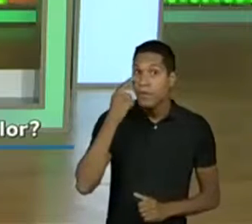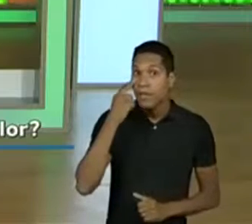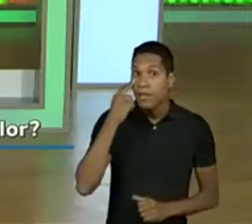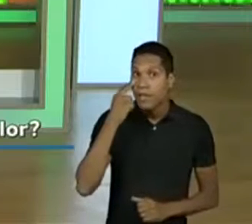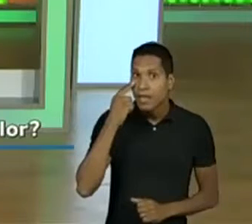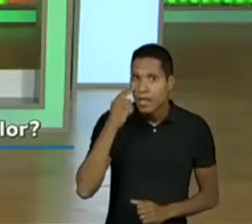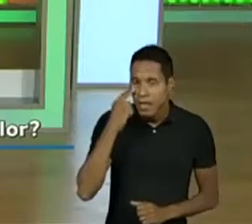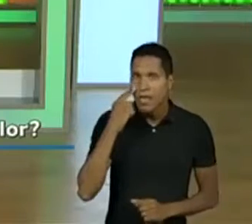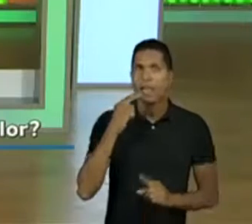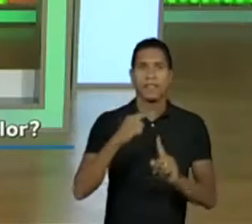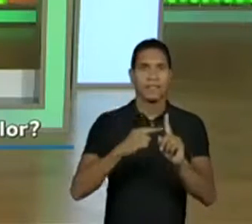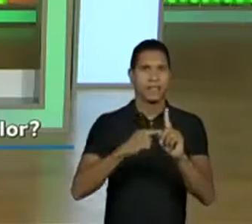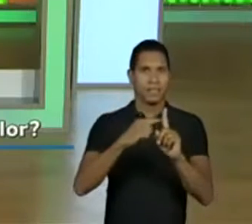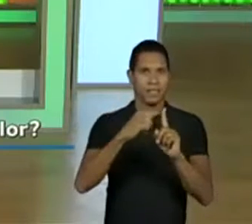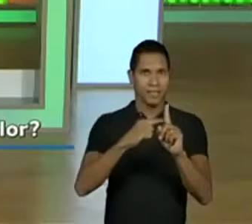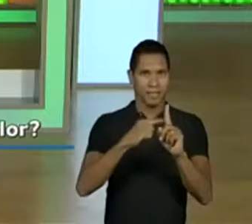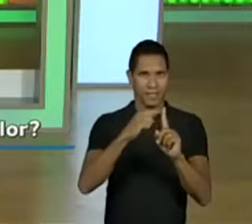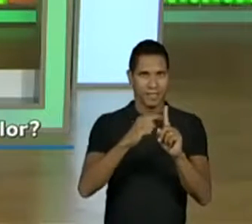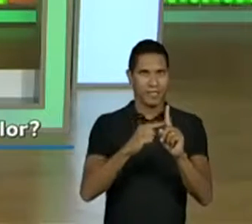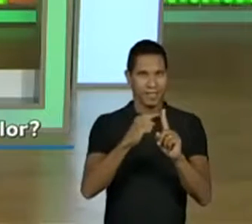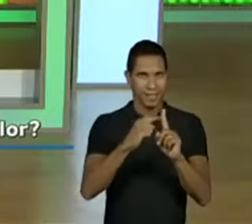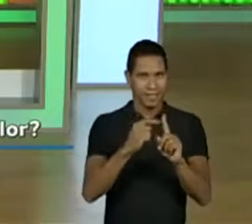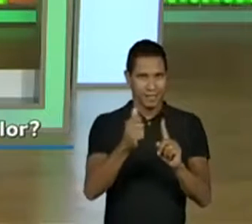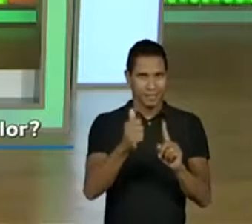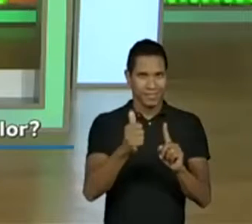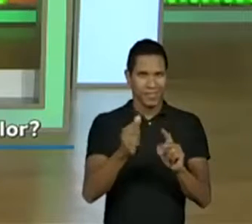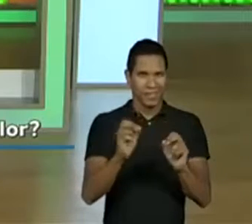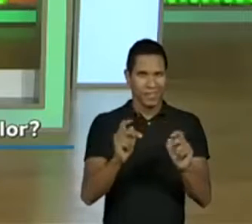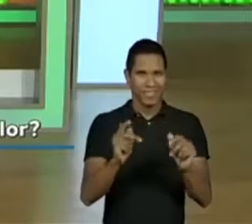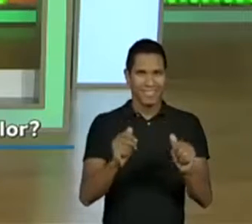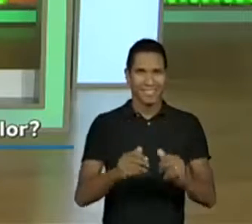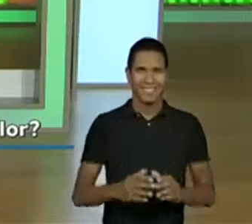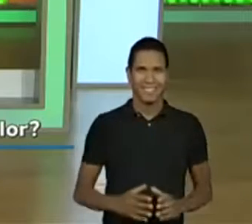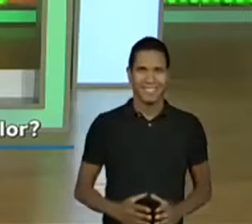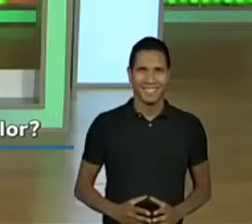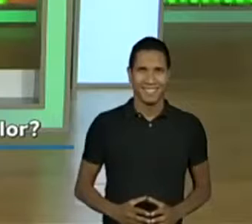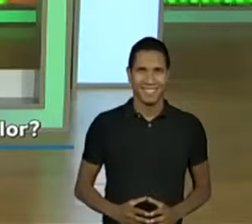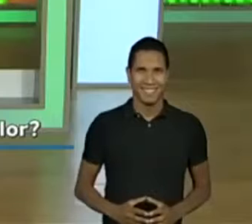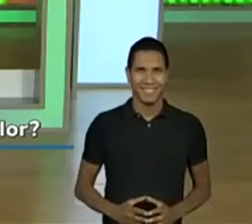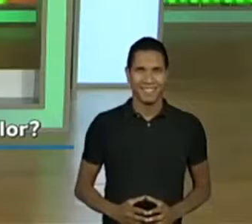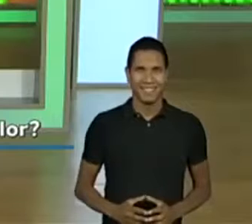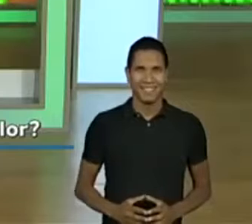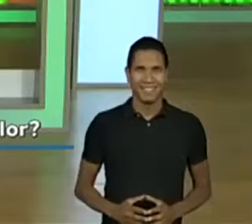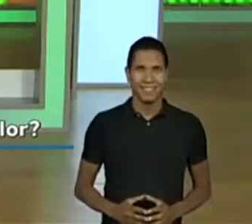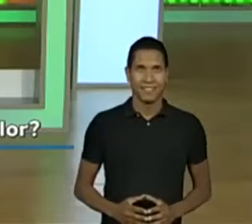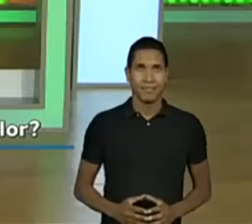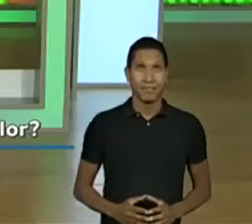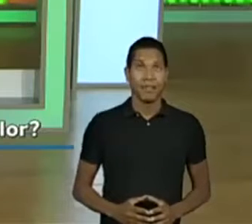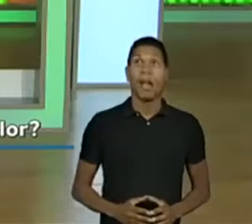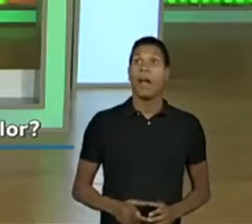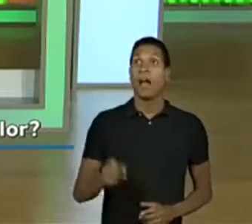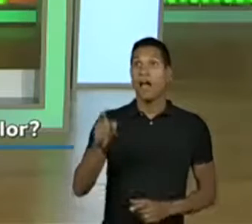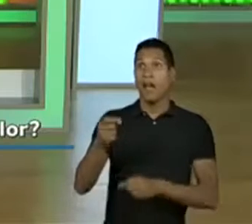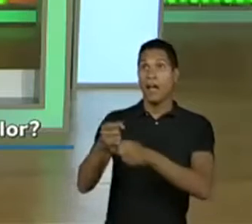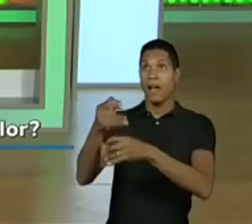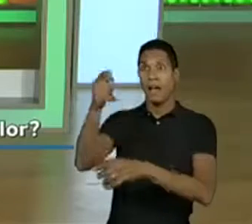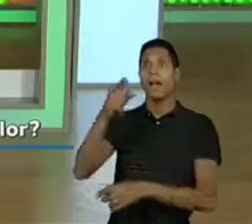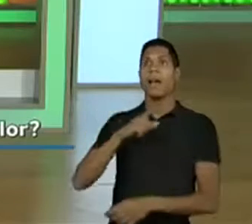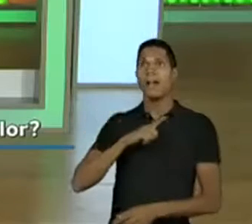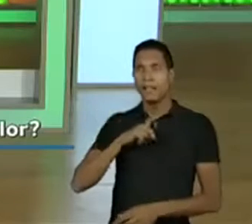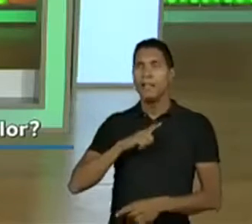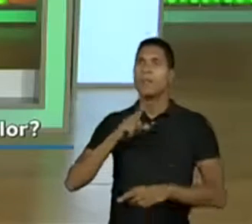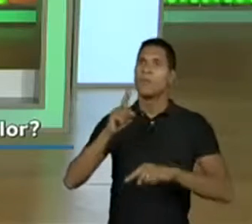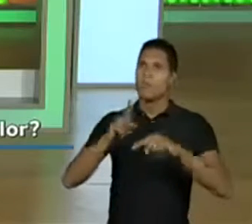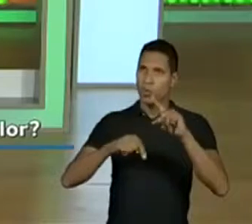com temperatura. Já vou antecipando. Vamos lá. E isso, a Proizolete diz que os produtos que vão à geladeira,